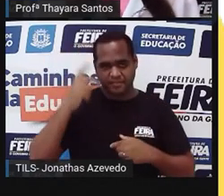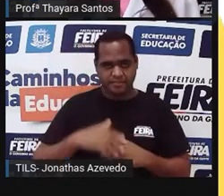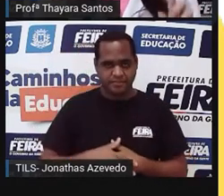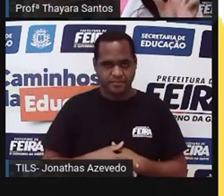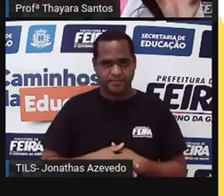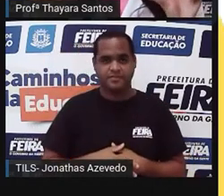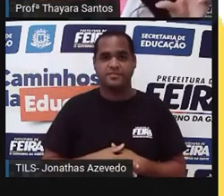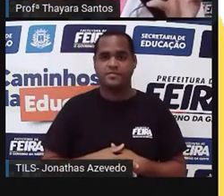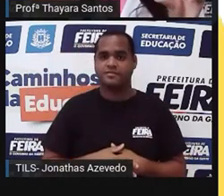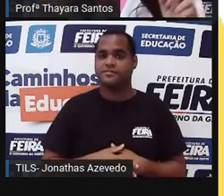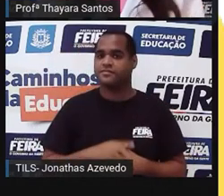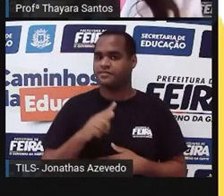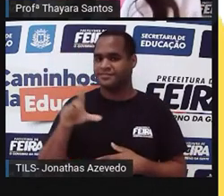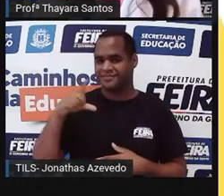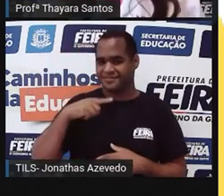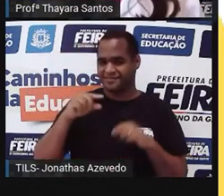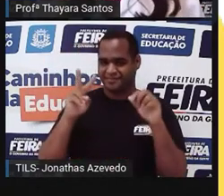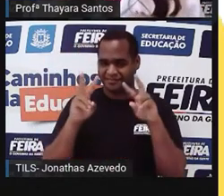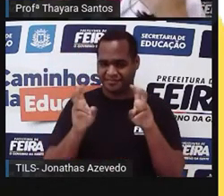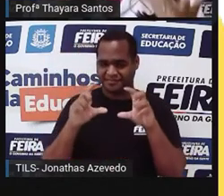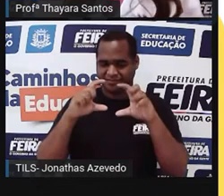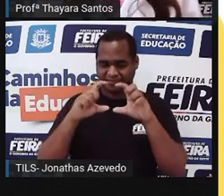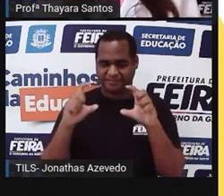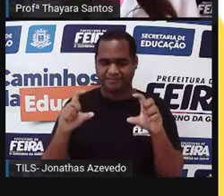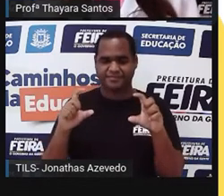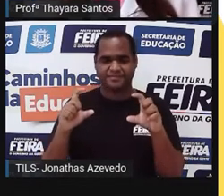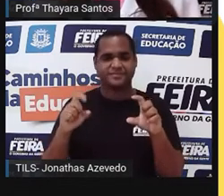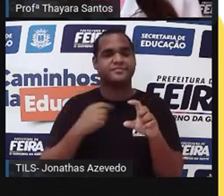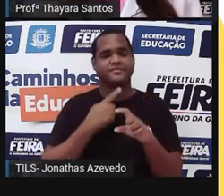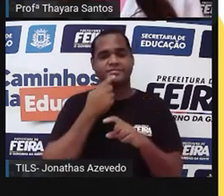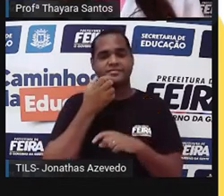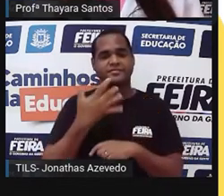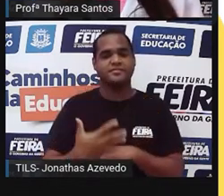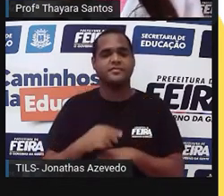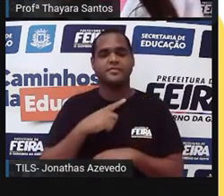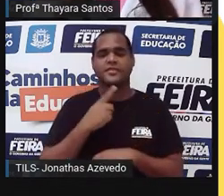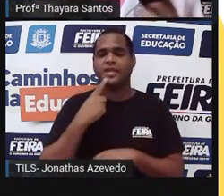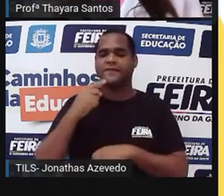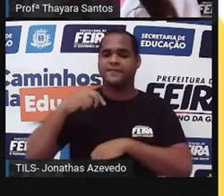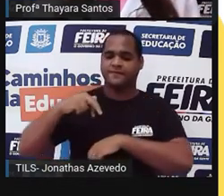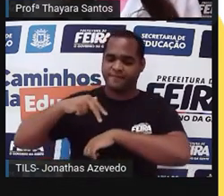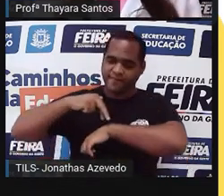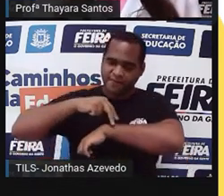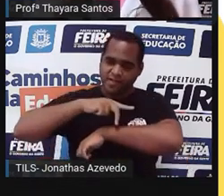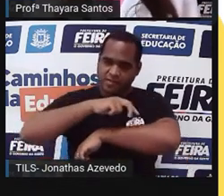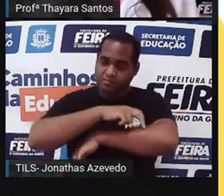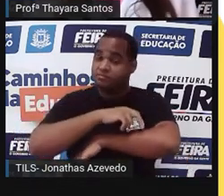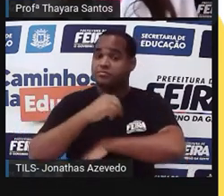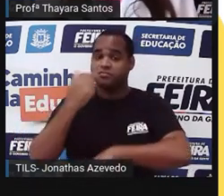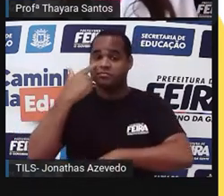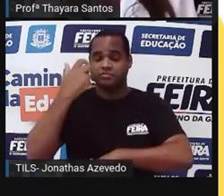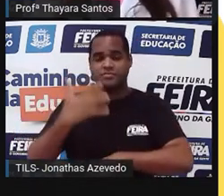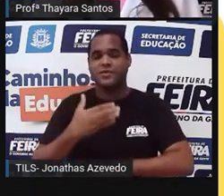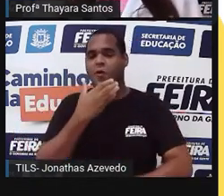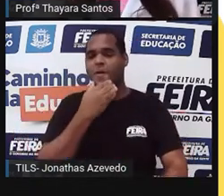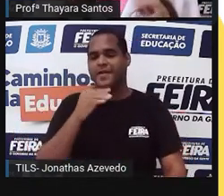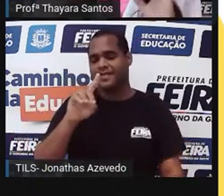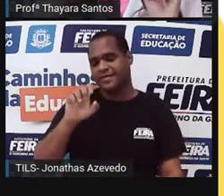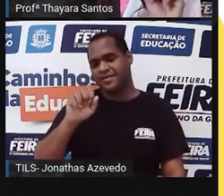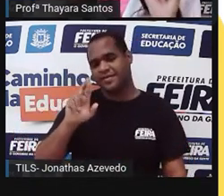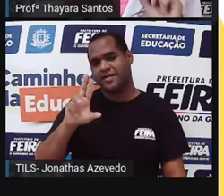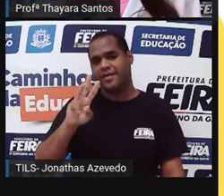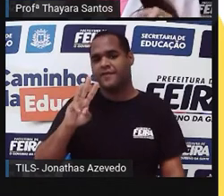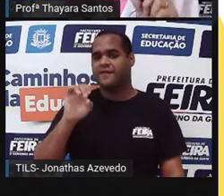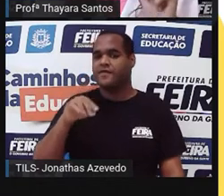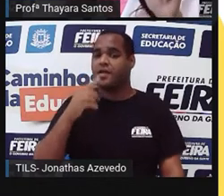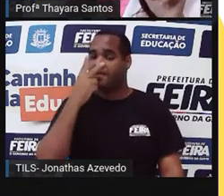Agora, vamos fazer um parêntese aí. Muitas vezes, quando a gente tá falando sobre evolução, principalmente trazendo as ideias de Darwin, muita gente